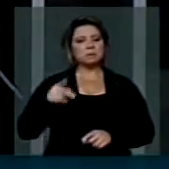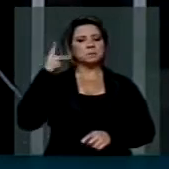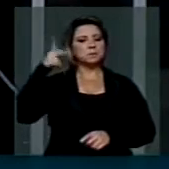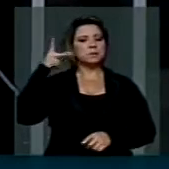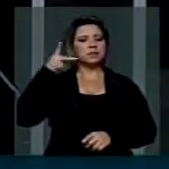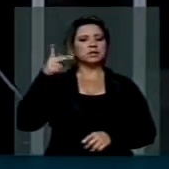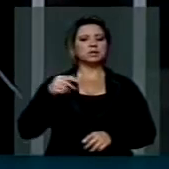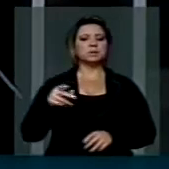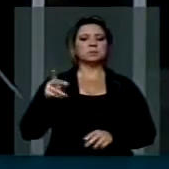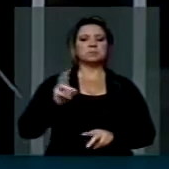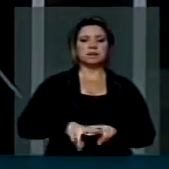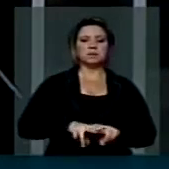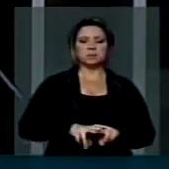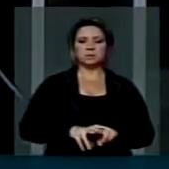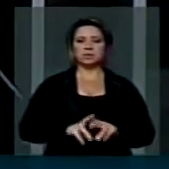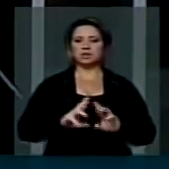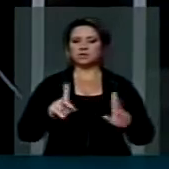confundir a opinião pública. Obrigado, senhor presidente.